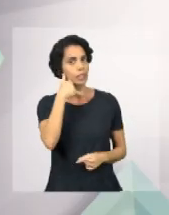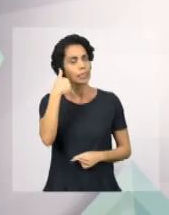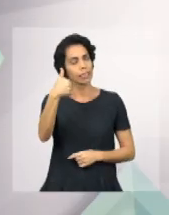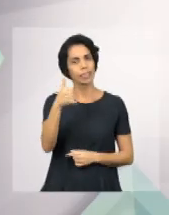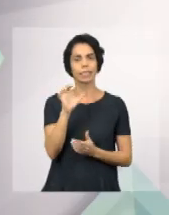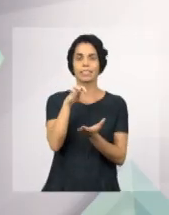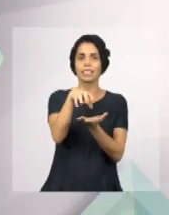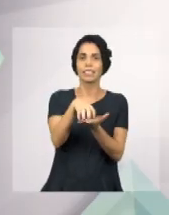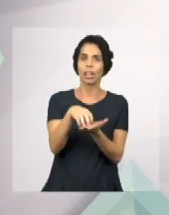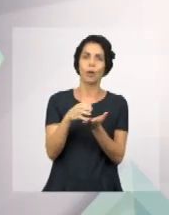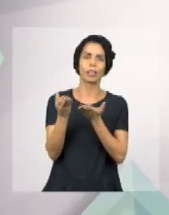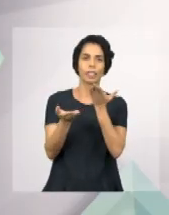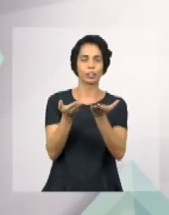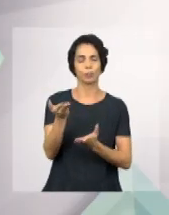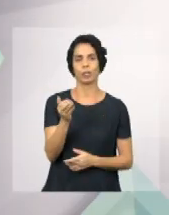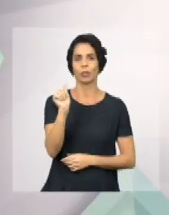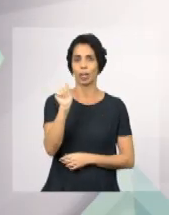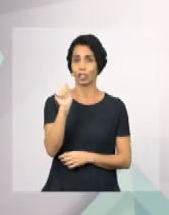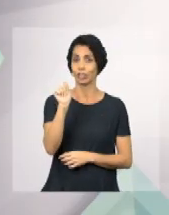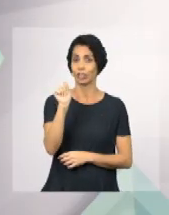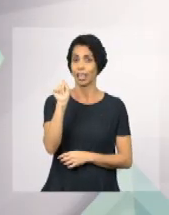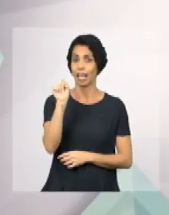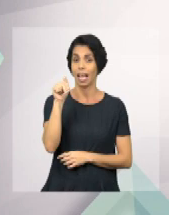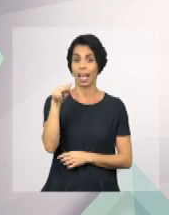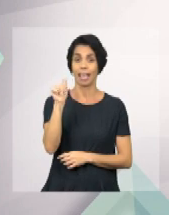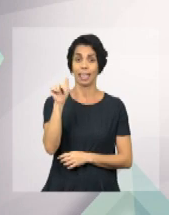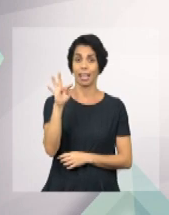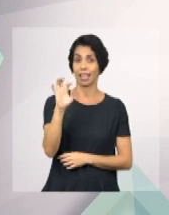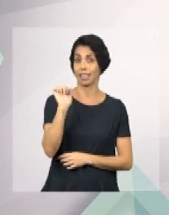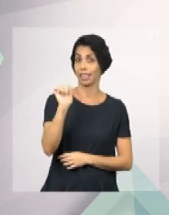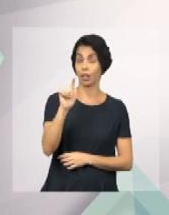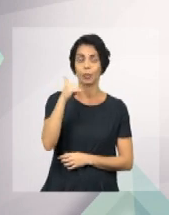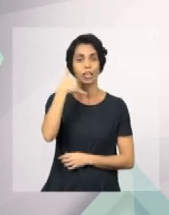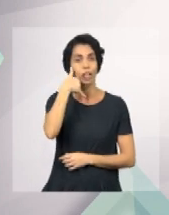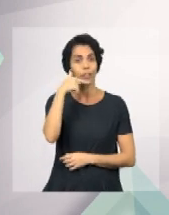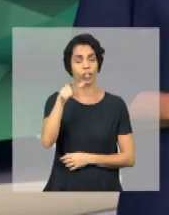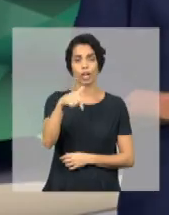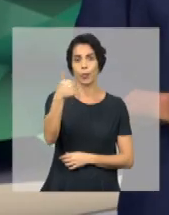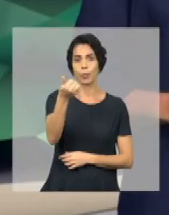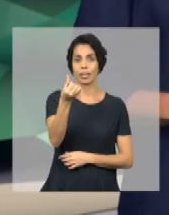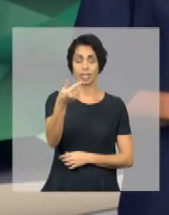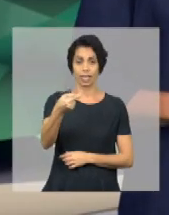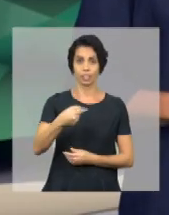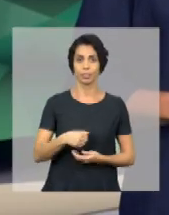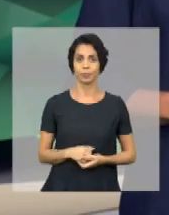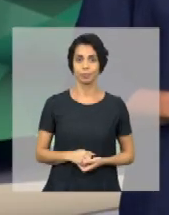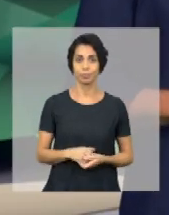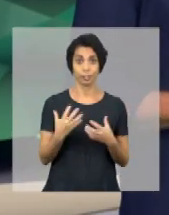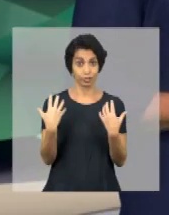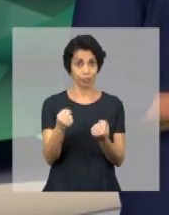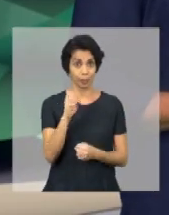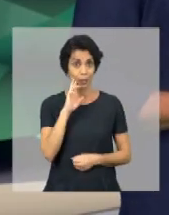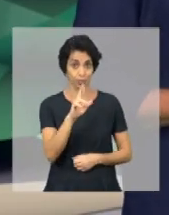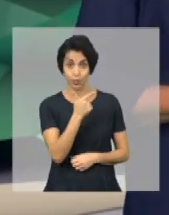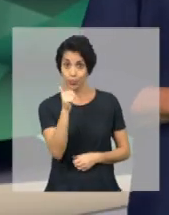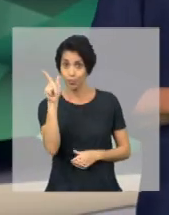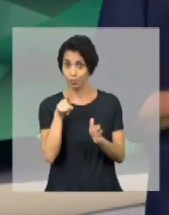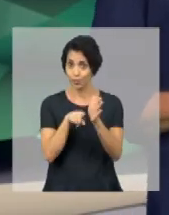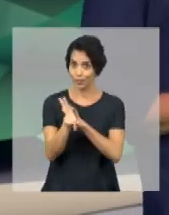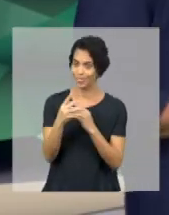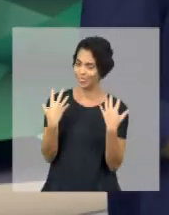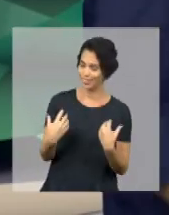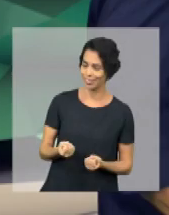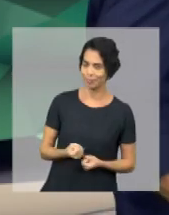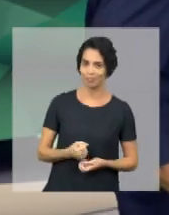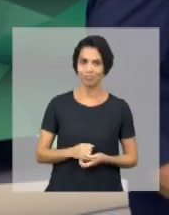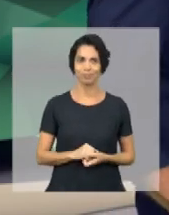central de atendimento da Agência Nacional de Energia Elétrica. O telefone é 167. Vamos responder mais uma pergunta? Vamos lá.